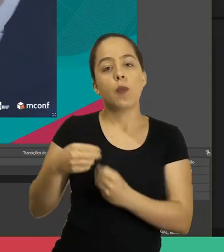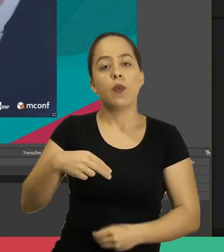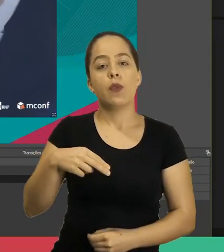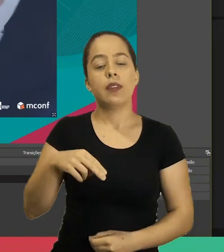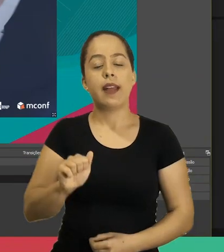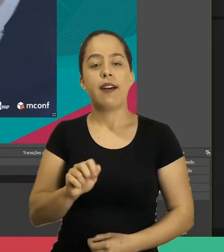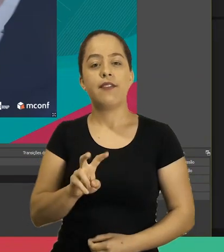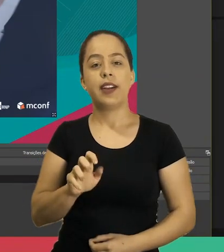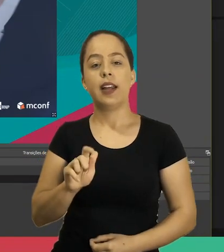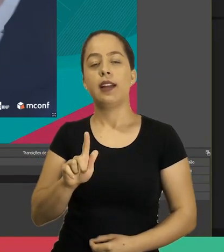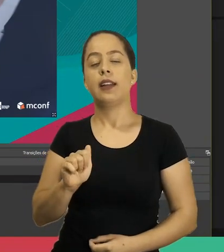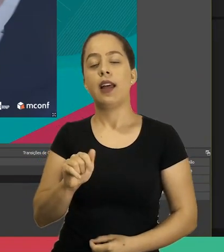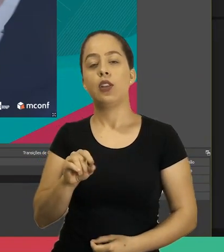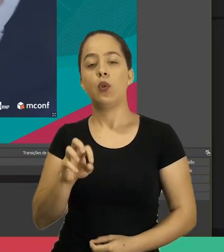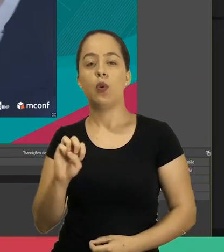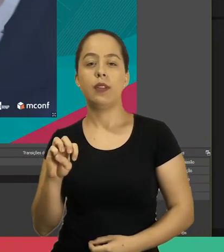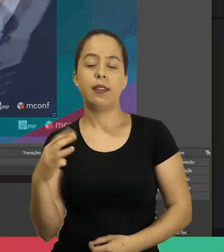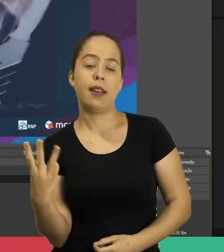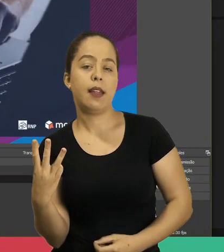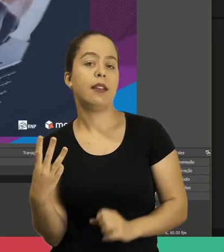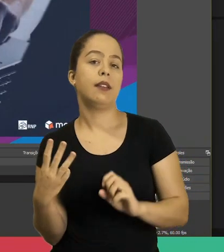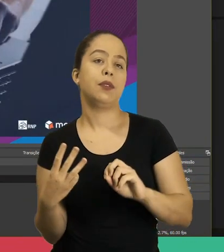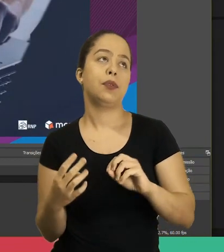navegador 2, navegador 3